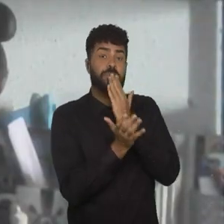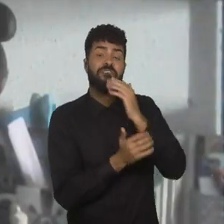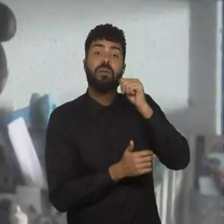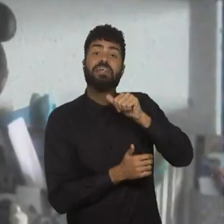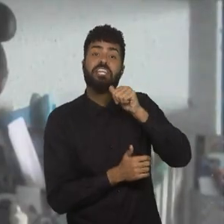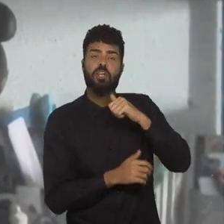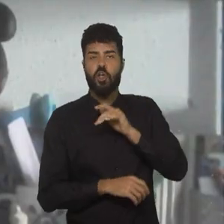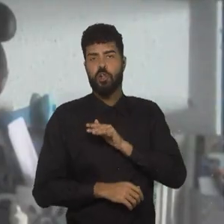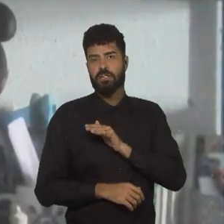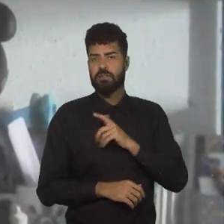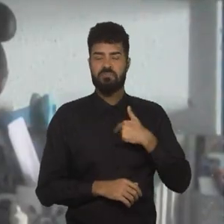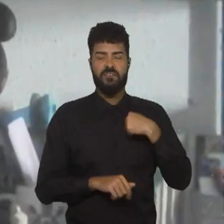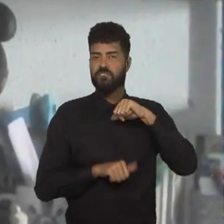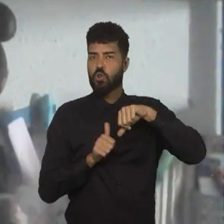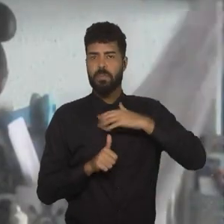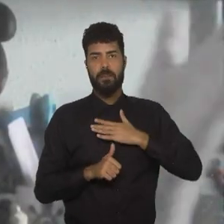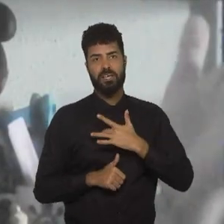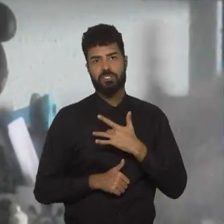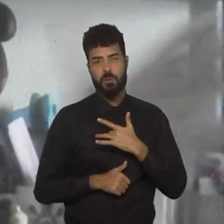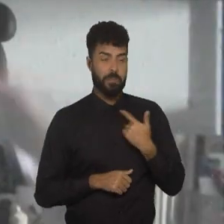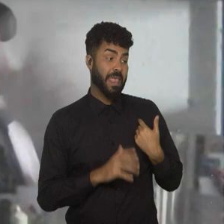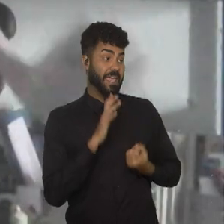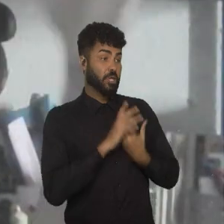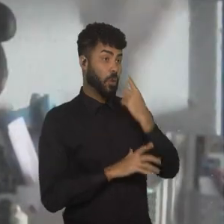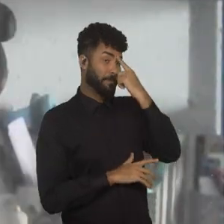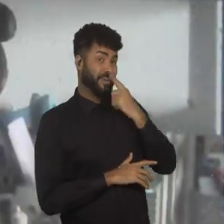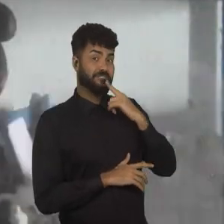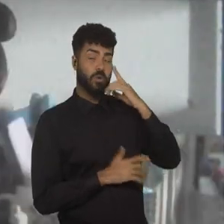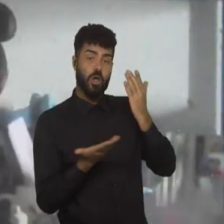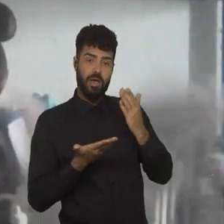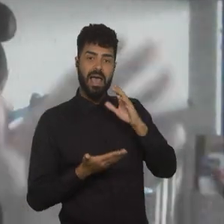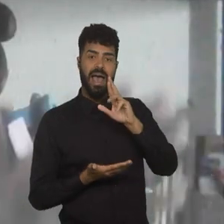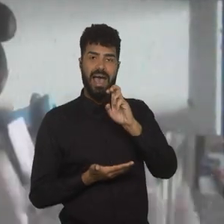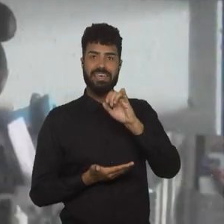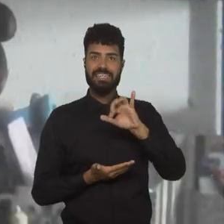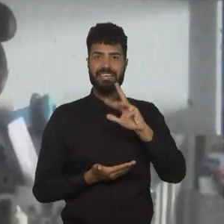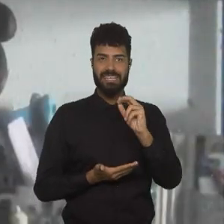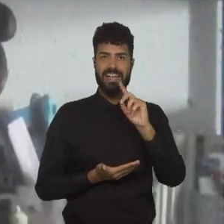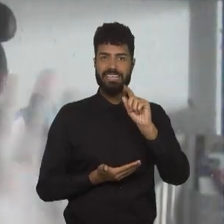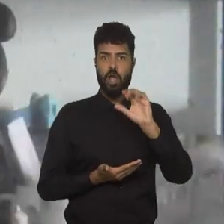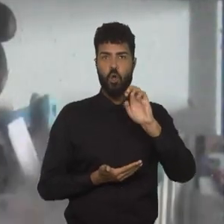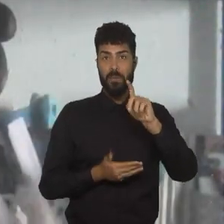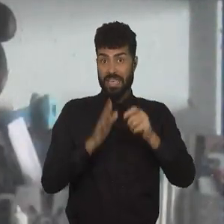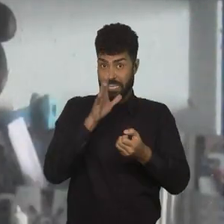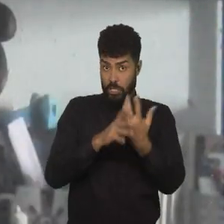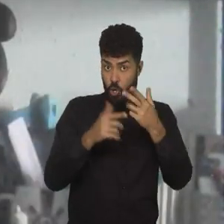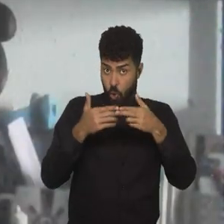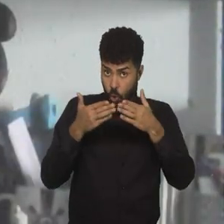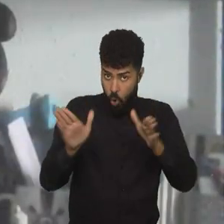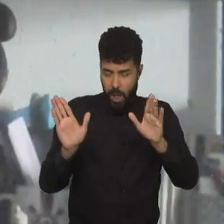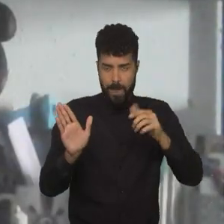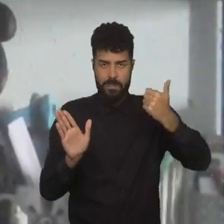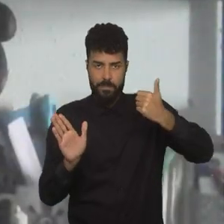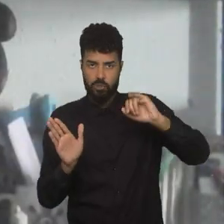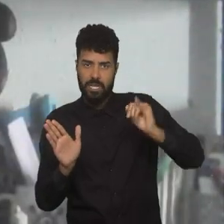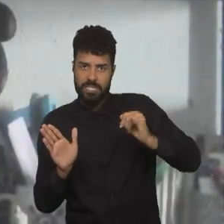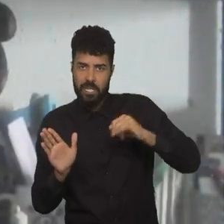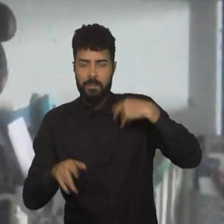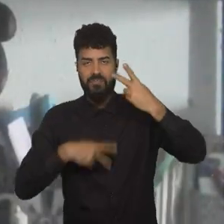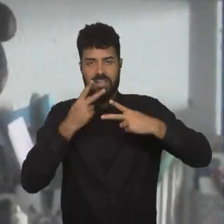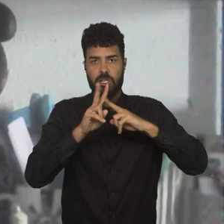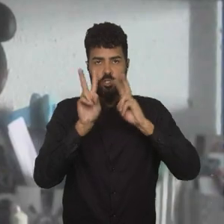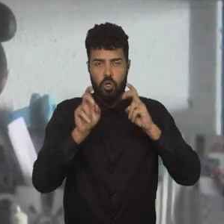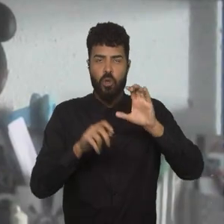aí a gente criou agora o Rainha da Copa, para esse, a gente criou no 1º de janeiro, para falar sobre Copa, só sobre